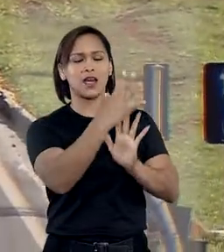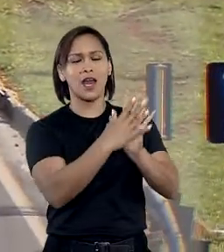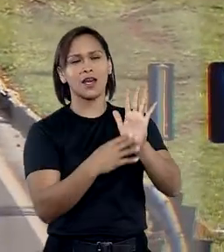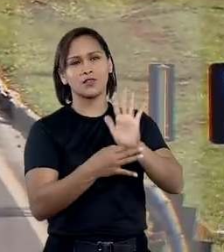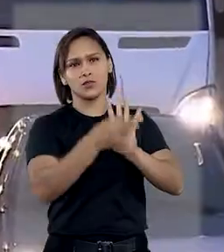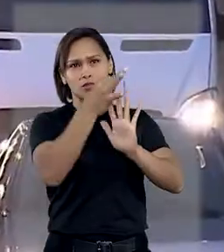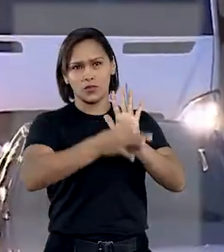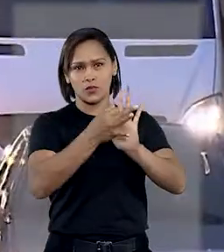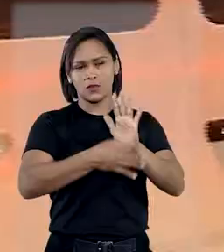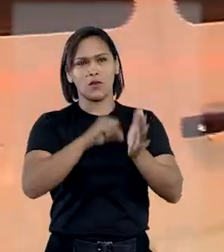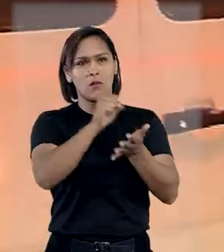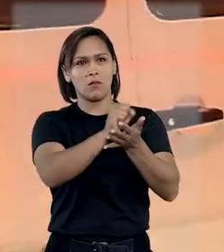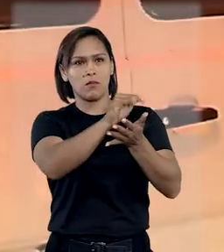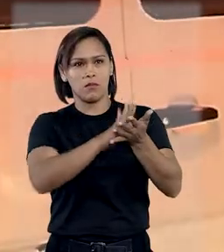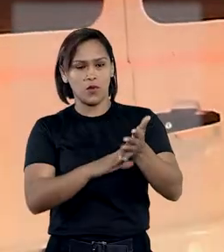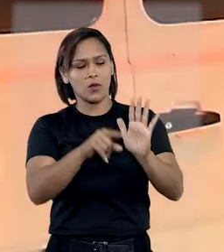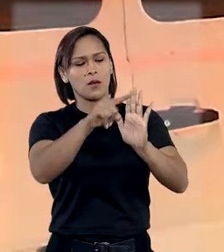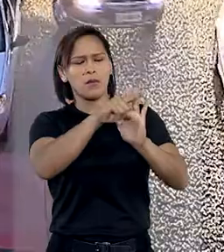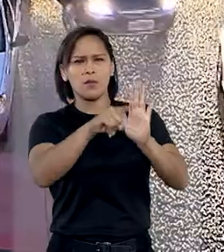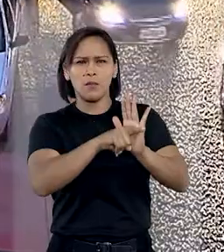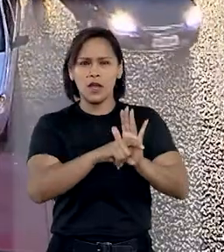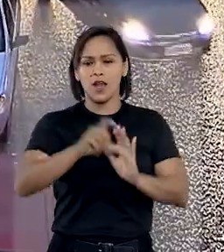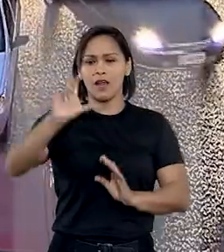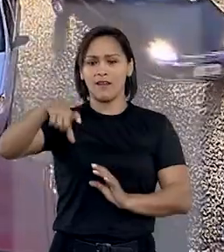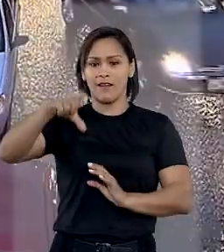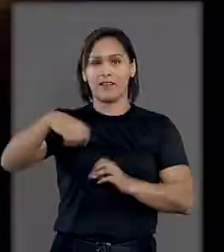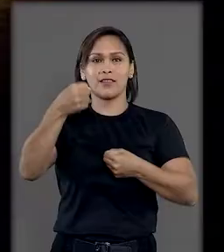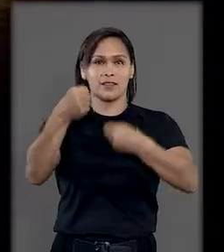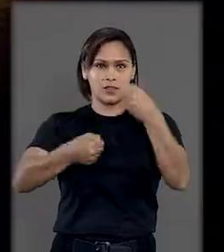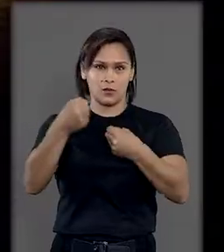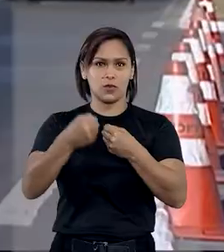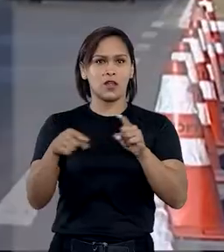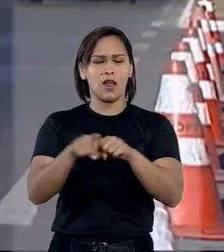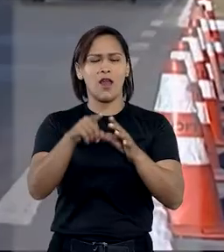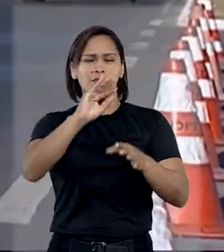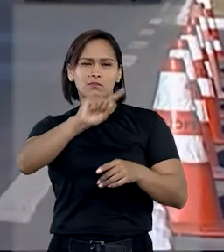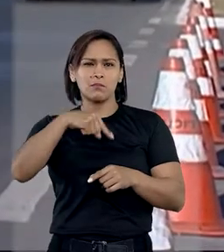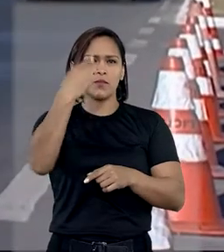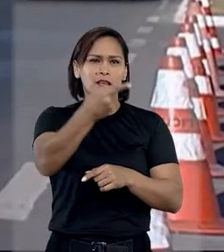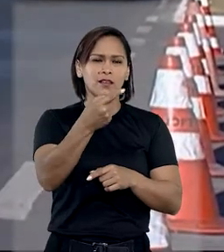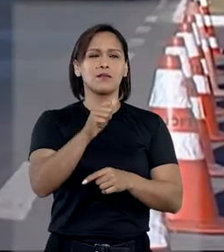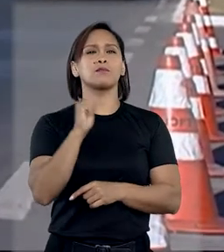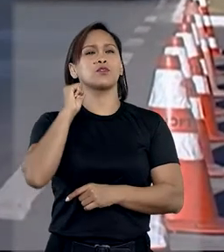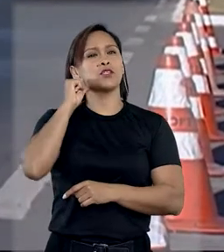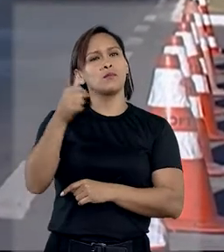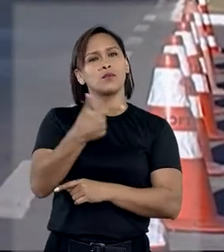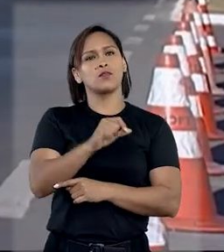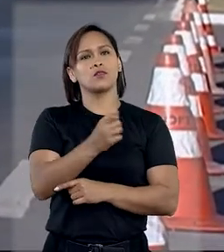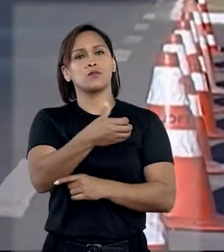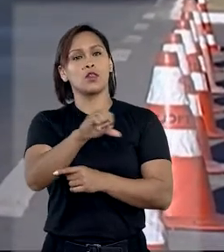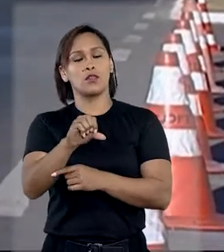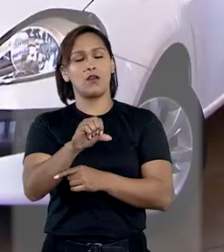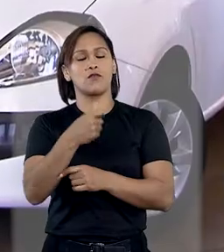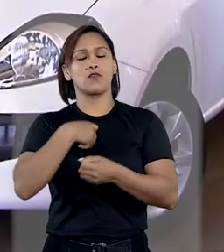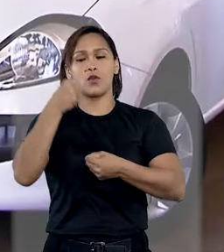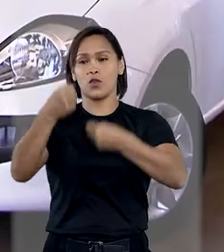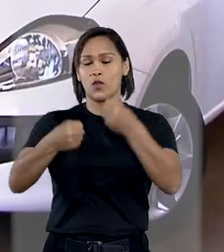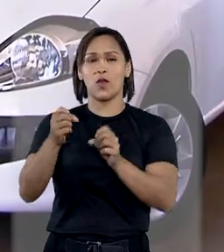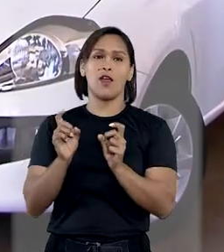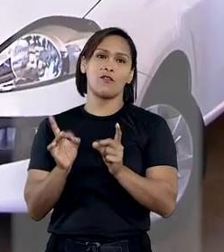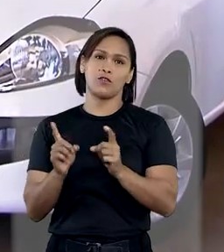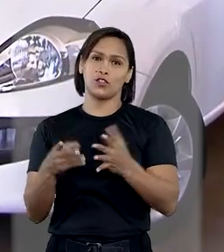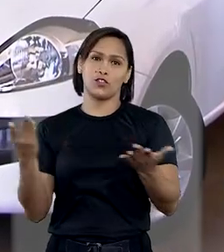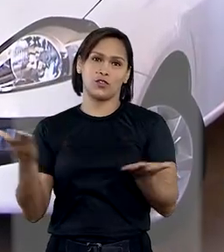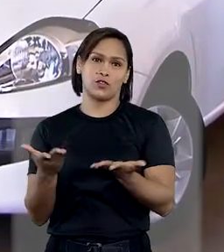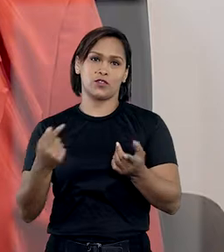ação para desconstituir as multas e a pontuação na carteira de habilitação dela, aplicadas depois de abril de 2009, quando o